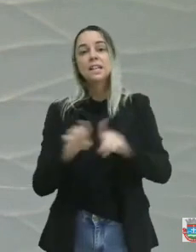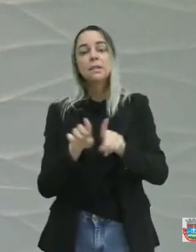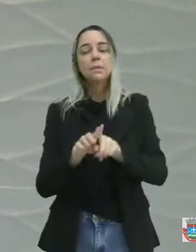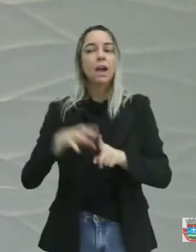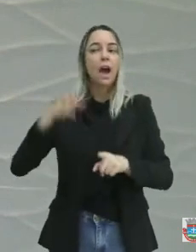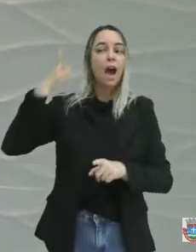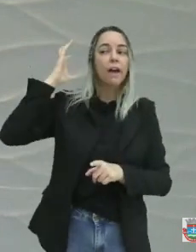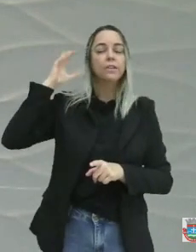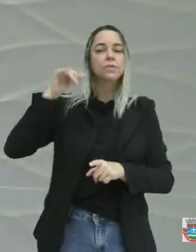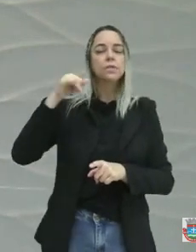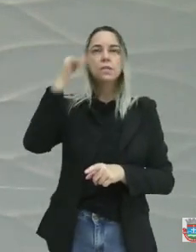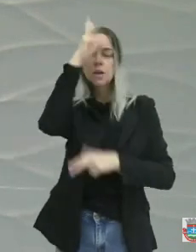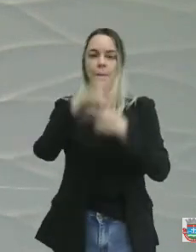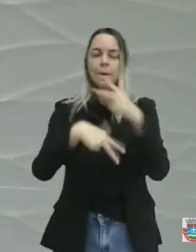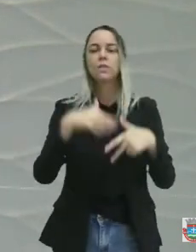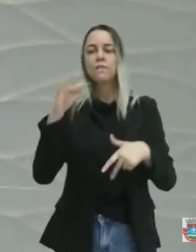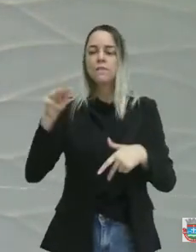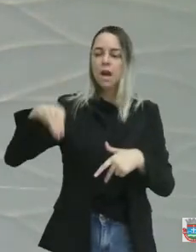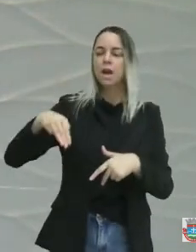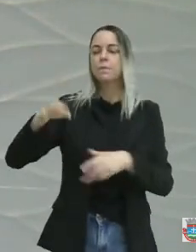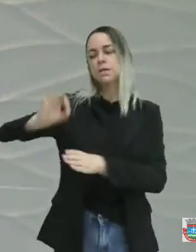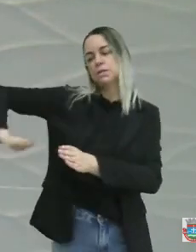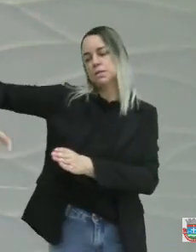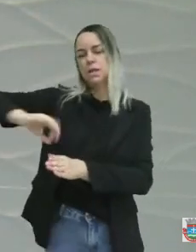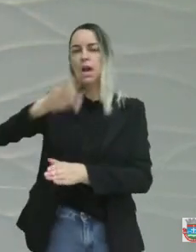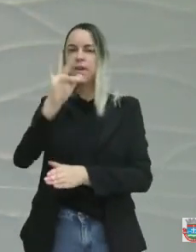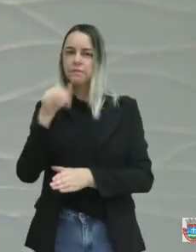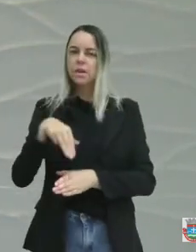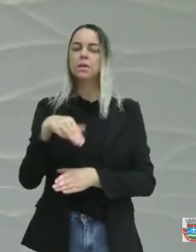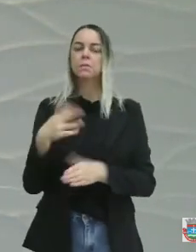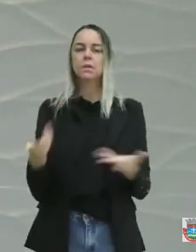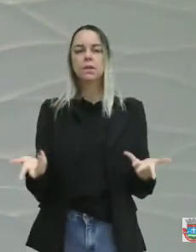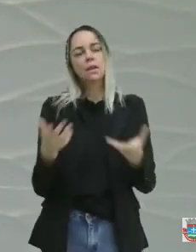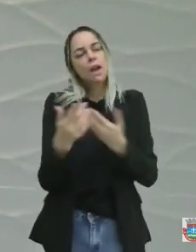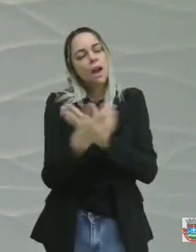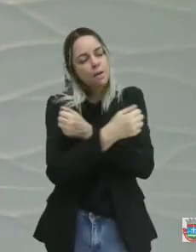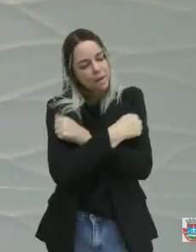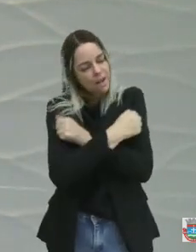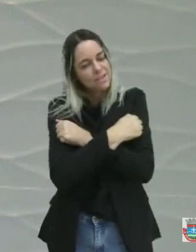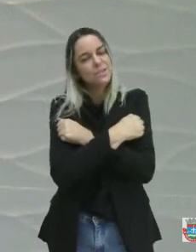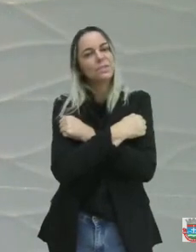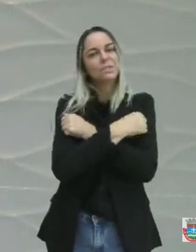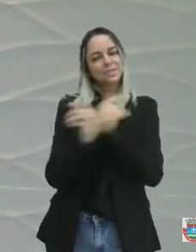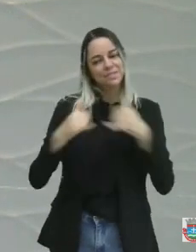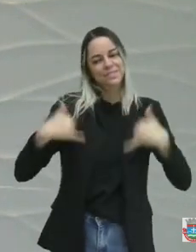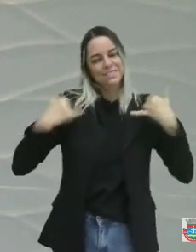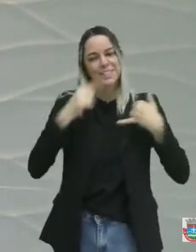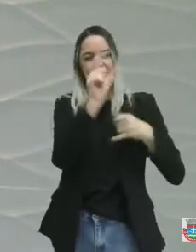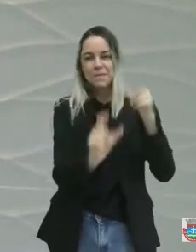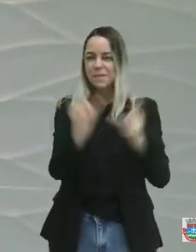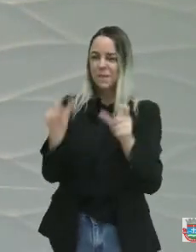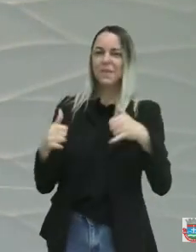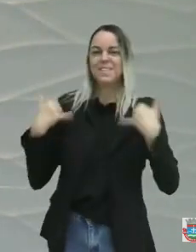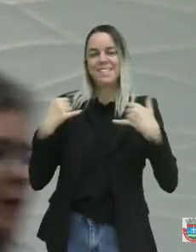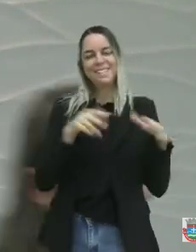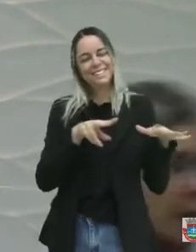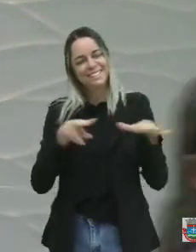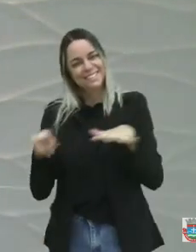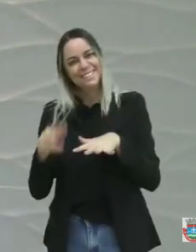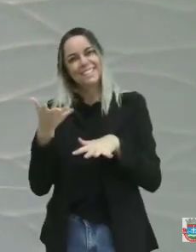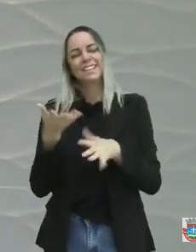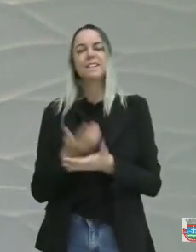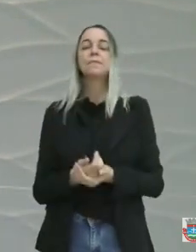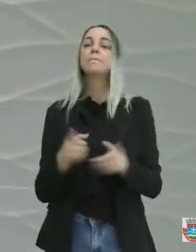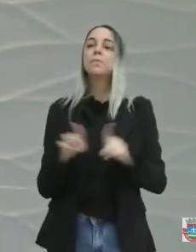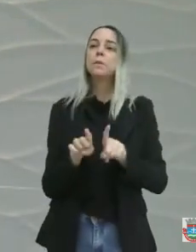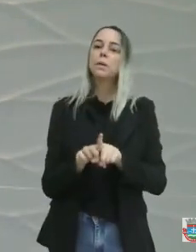Rádio São Médio FM, Espírito Santo FM. Queria lhe mandar um abraço aos aniversarinhos da semana, nosso colaborador dessa